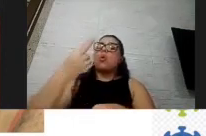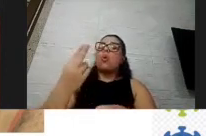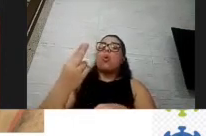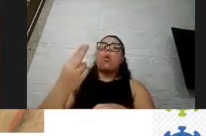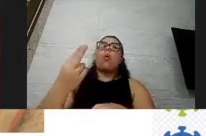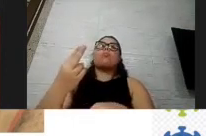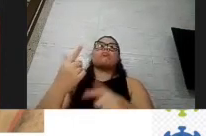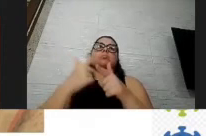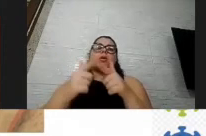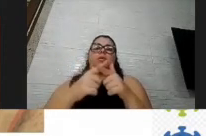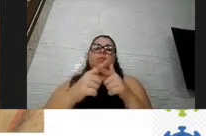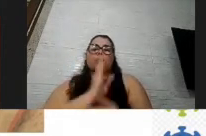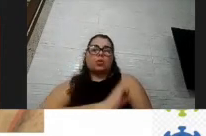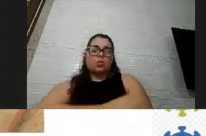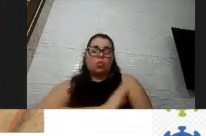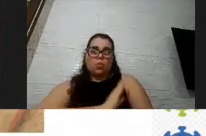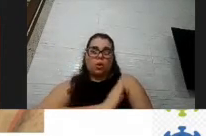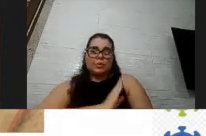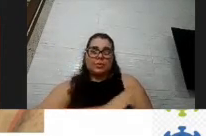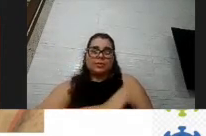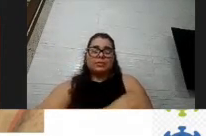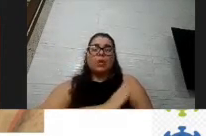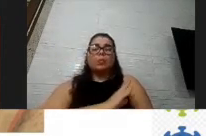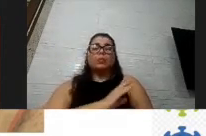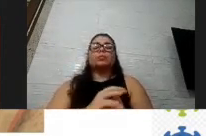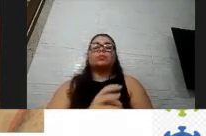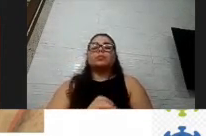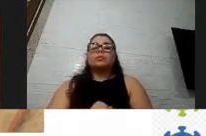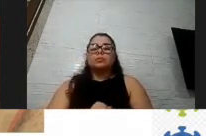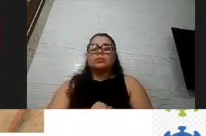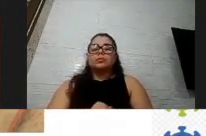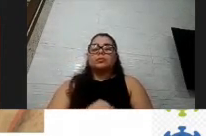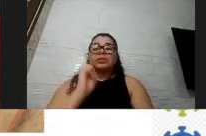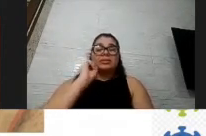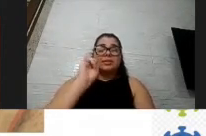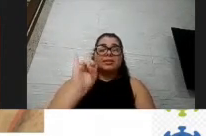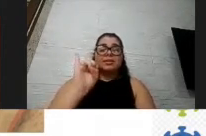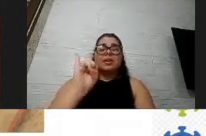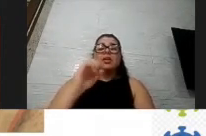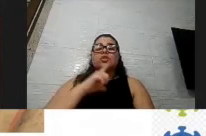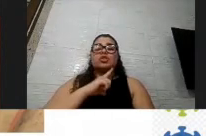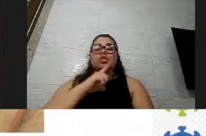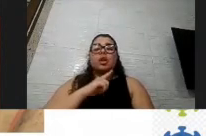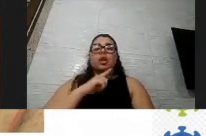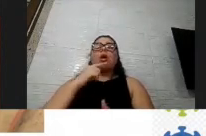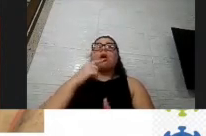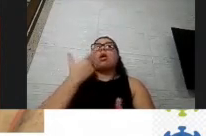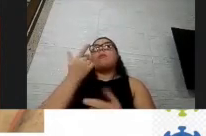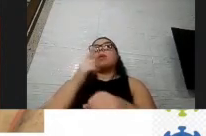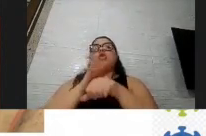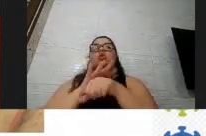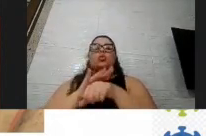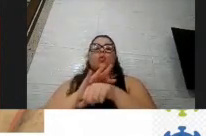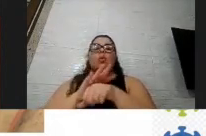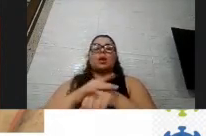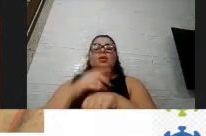coração que é uma condição também muito frequente nas pessoas com Down se tinham ou não condições psiquiátricas do desenvolvimento ou seja